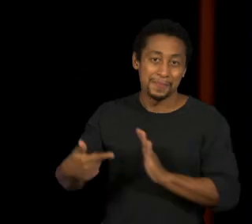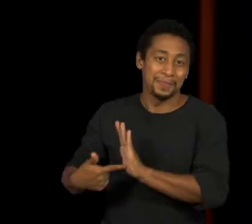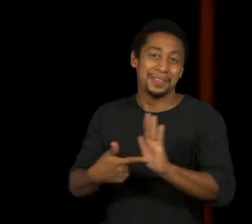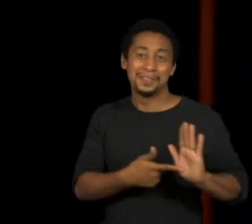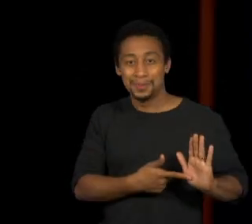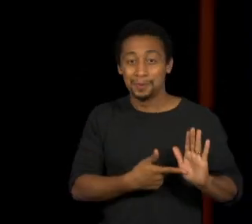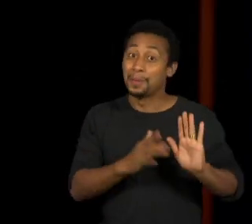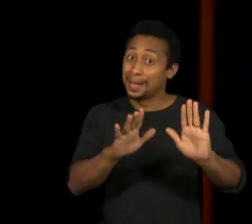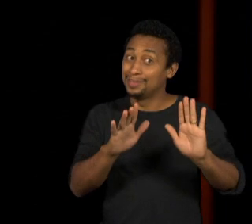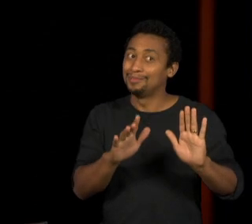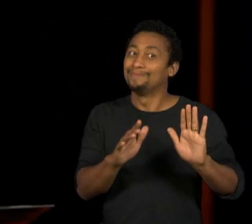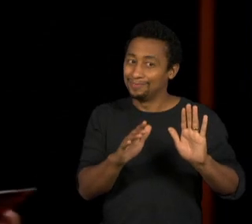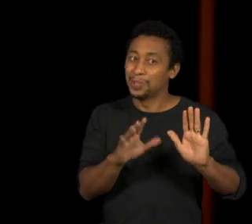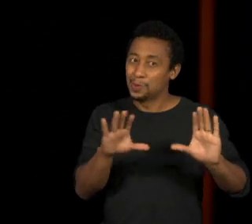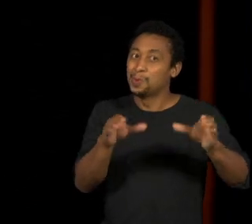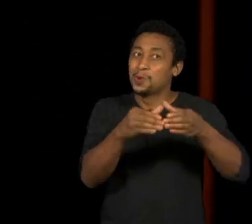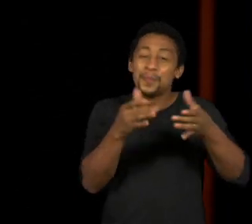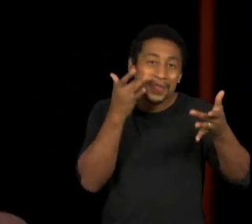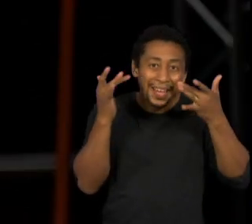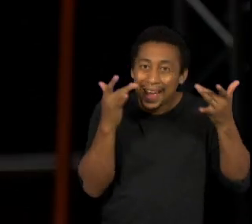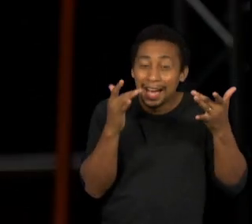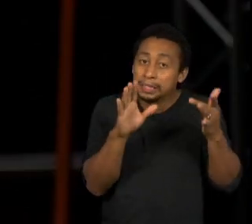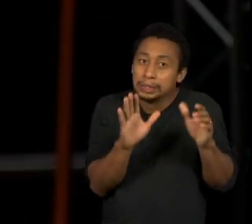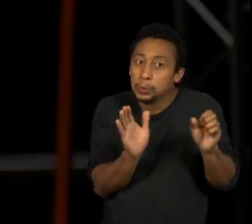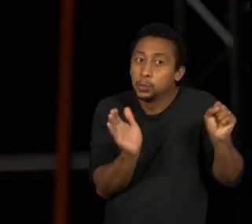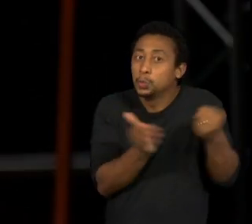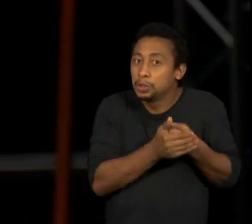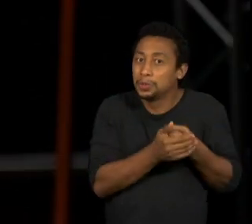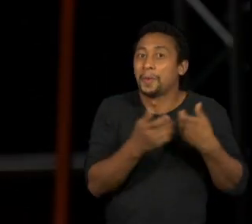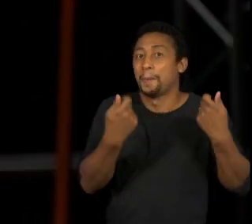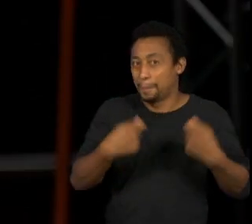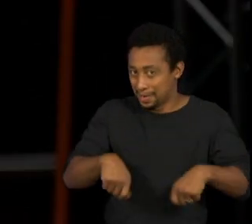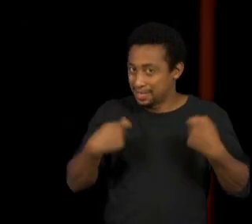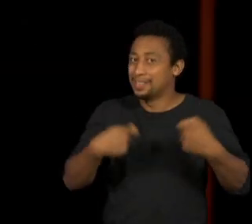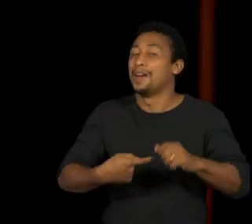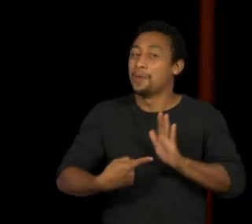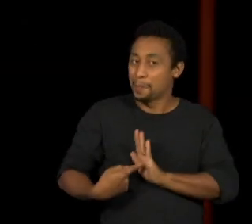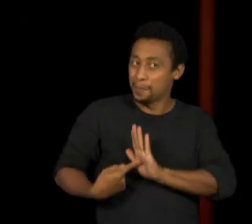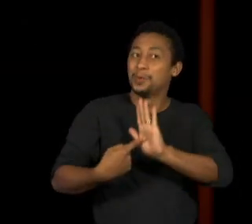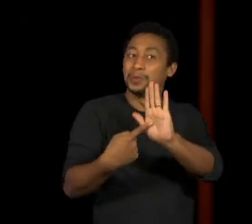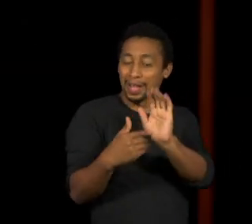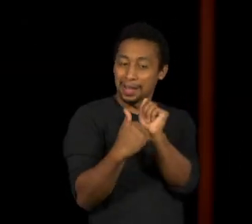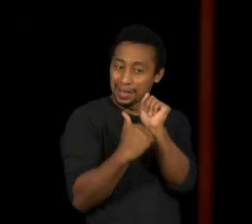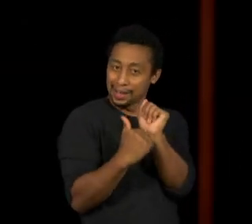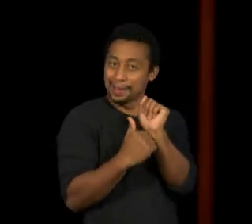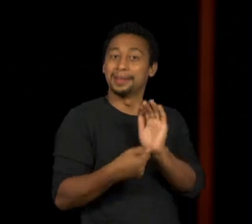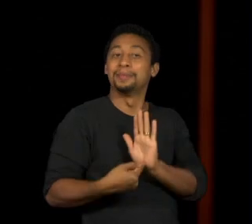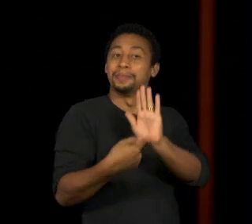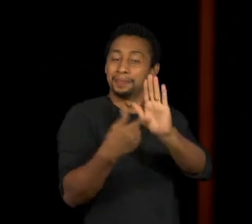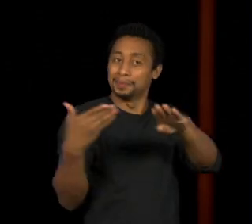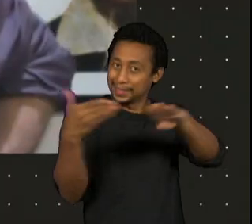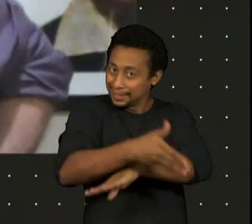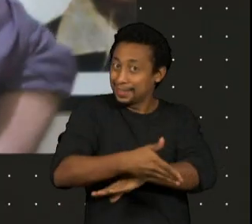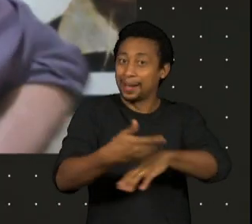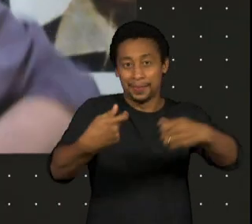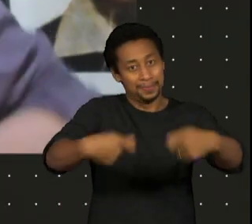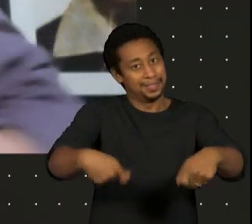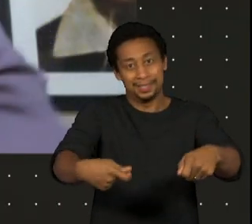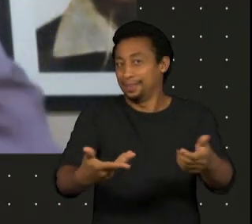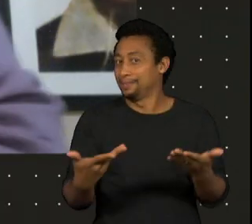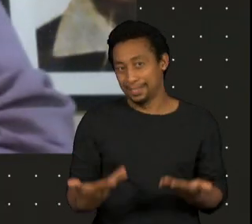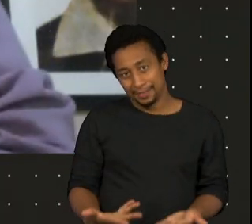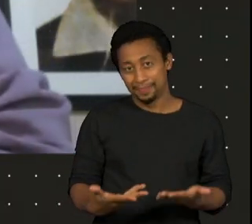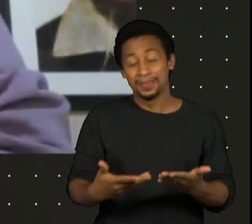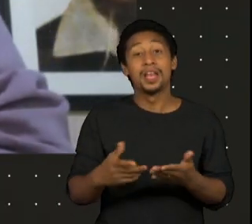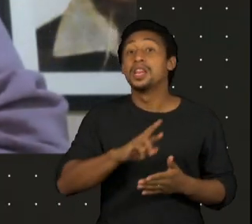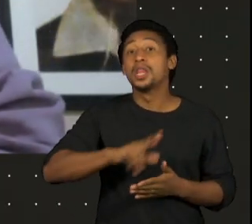a ser clandestino. Todo mundo entrava com senha. Exatamente por causa dessa questão da ditadura. A gente só transmitia. Não era